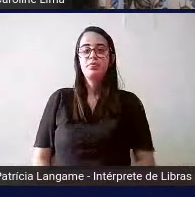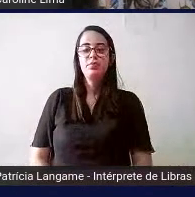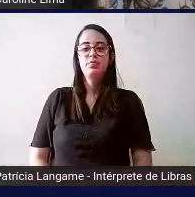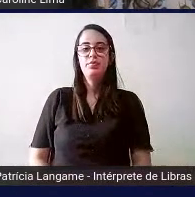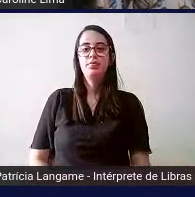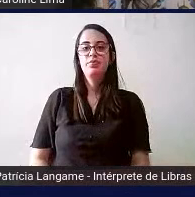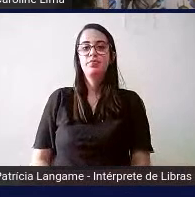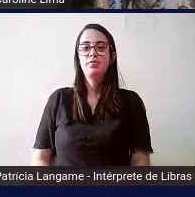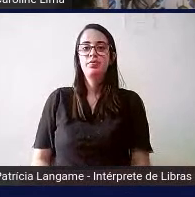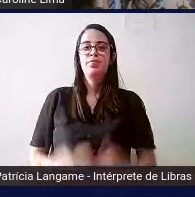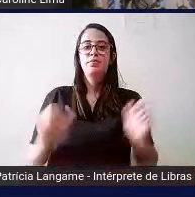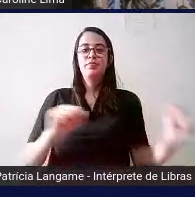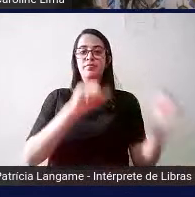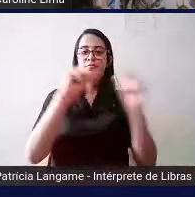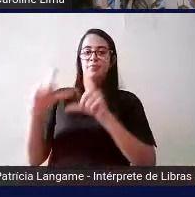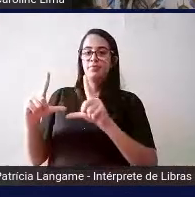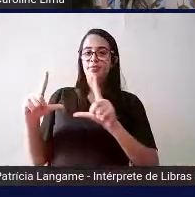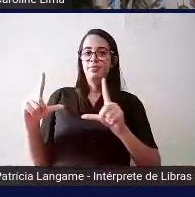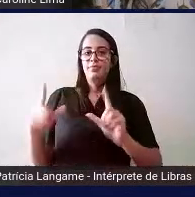pode passar por favor